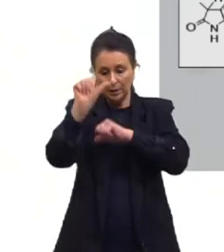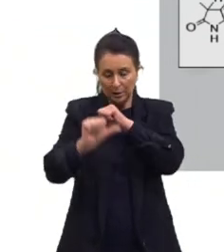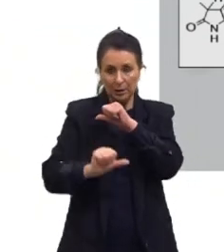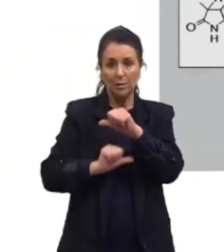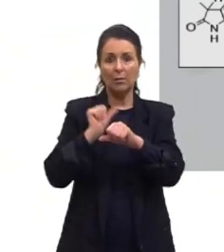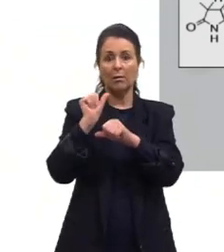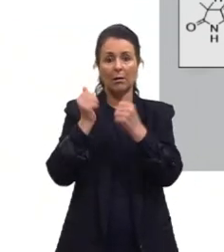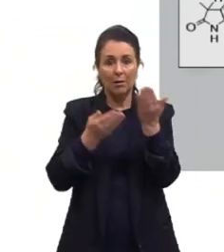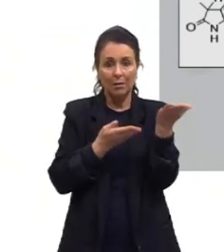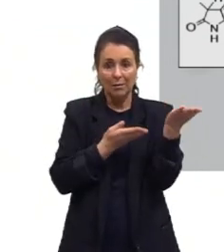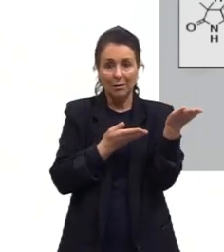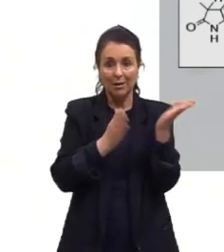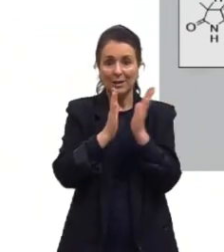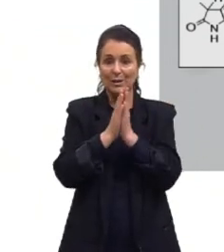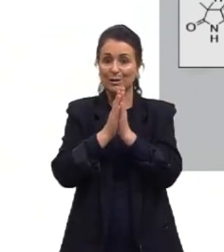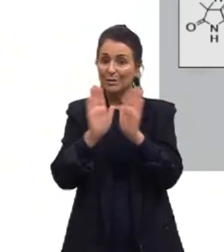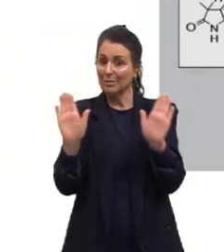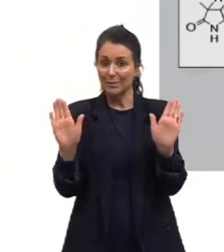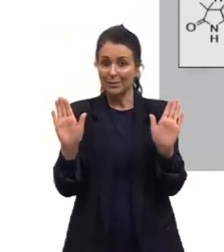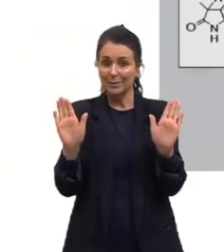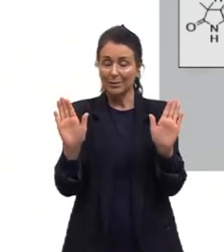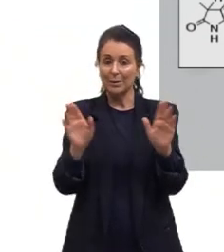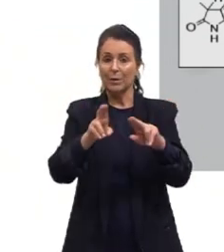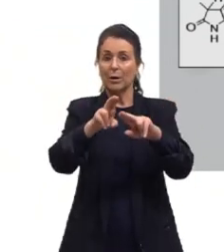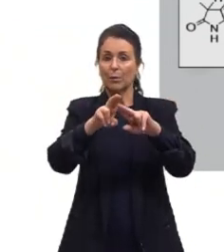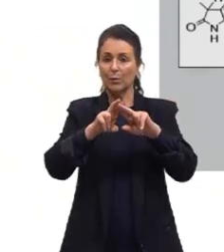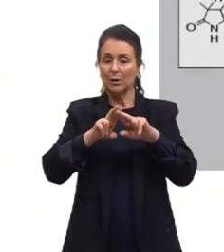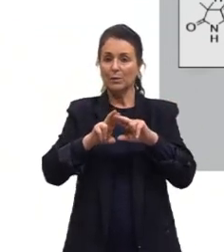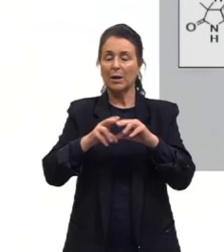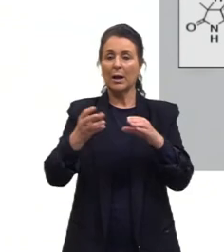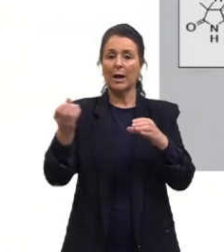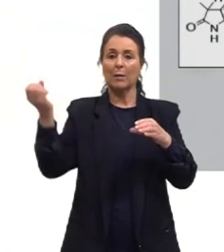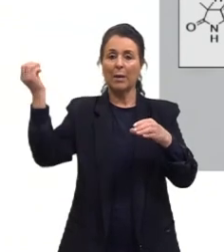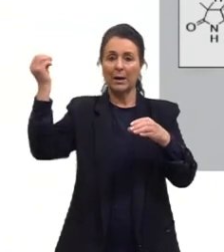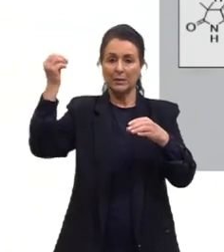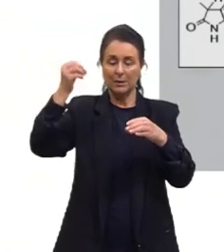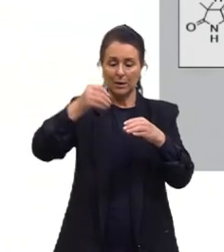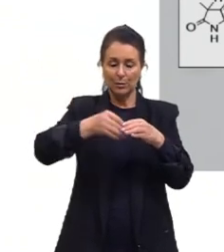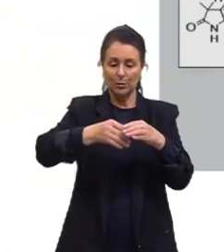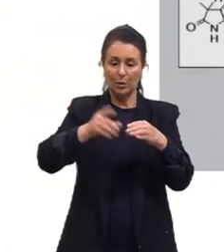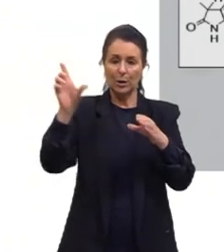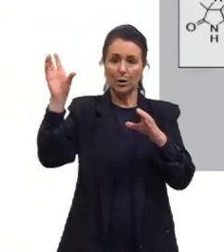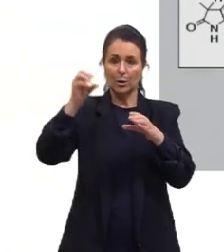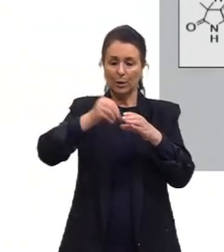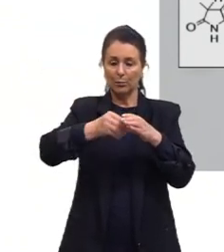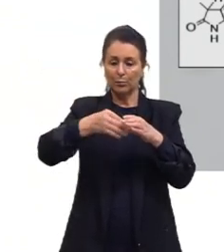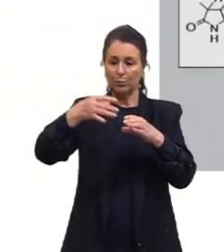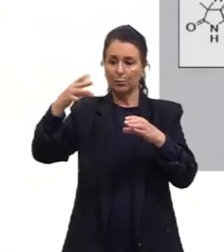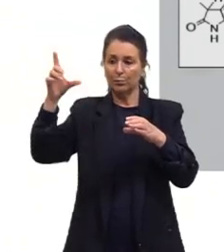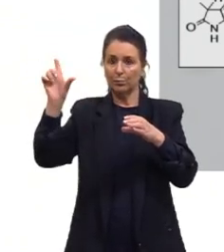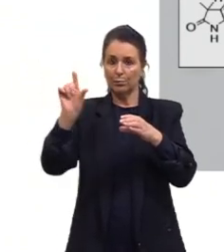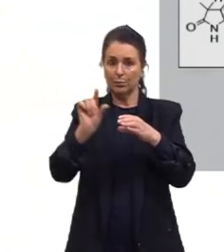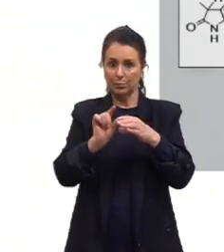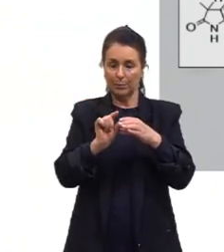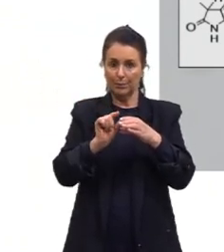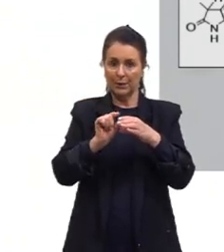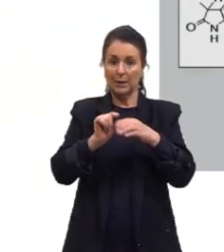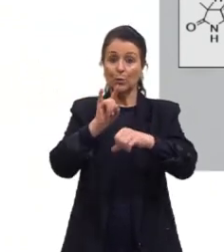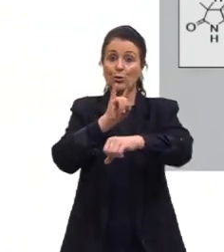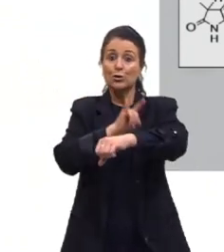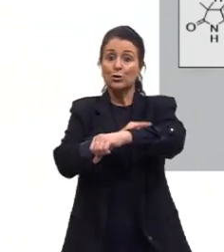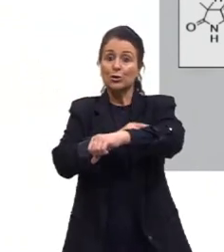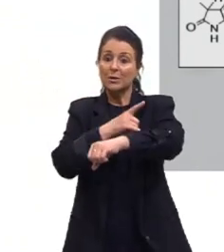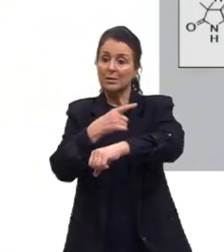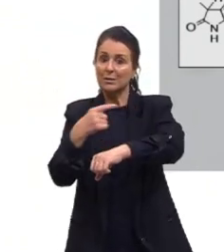que é de isomeria. Por ser mais solúvel em água, é excretada pela bilha ou pela urina. A imagem